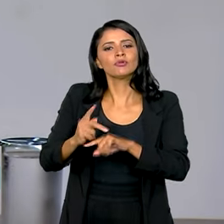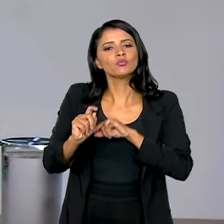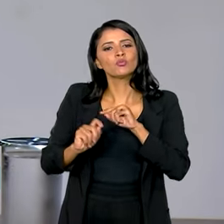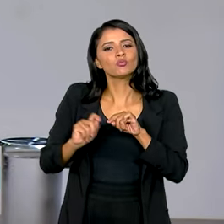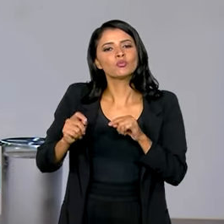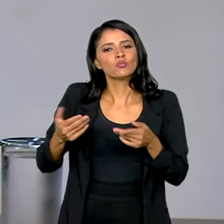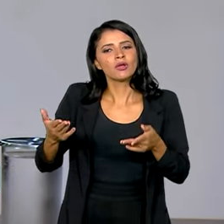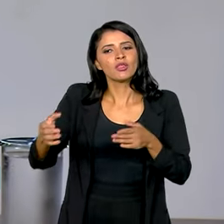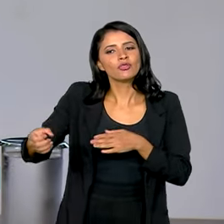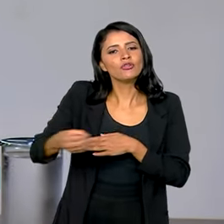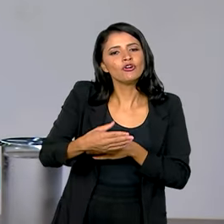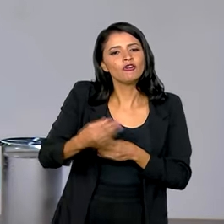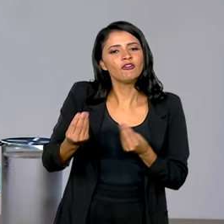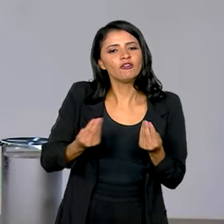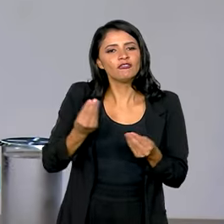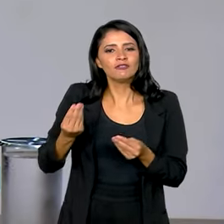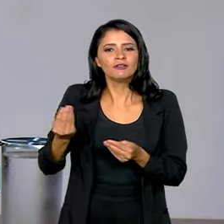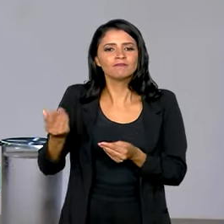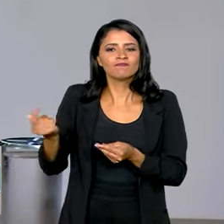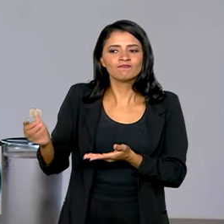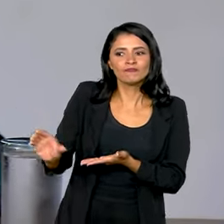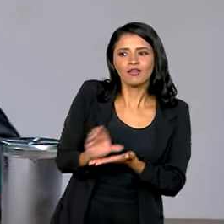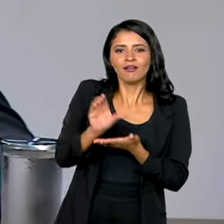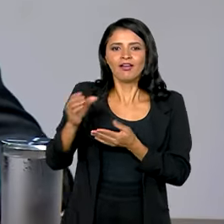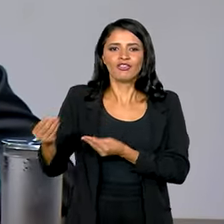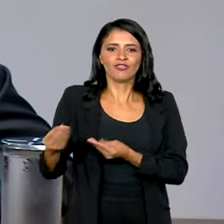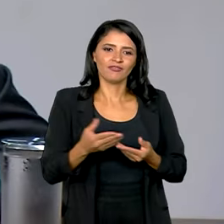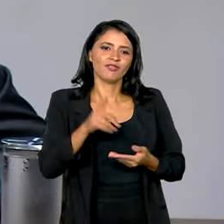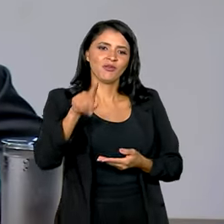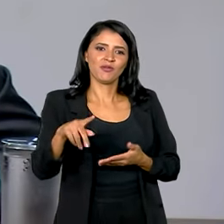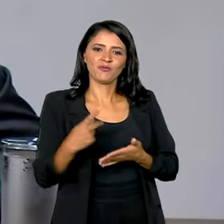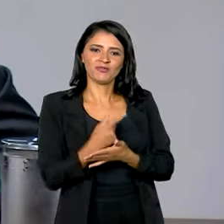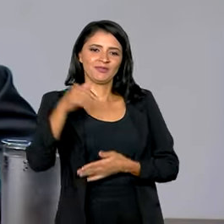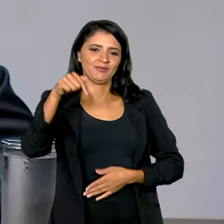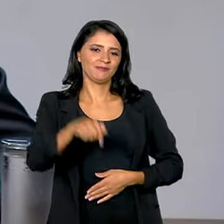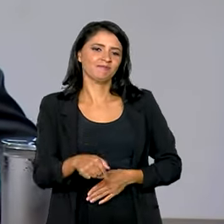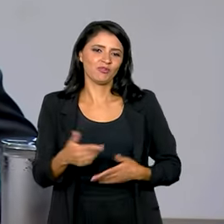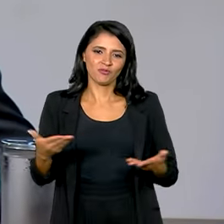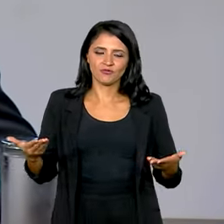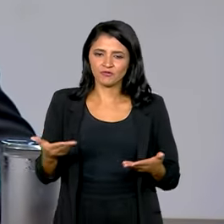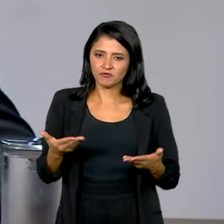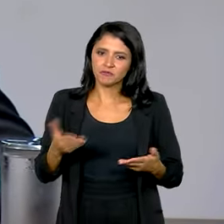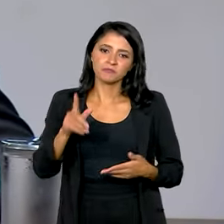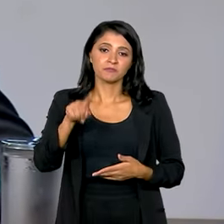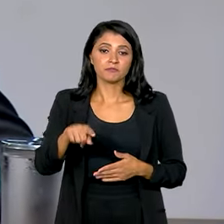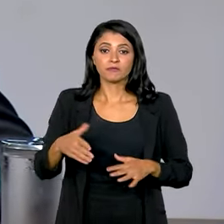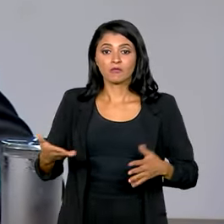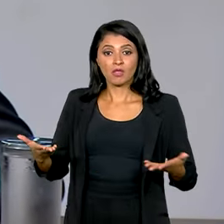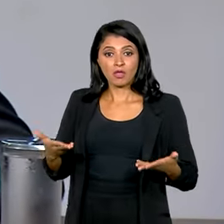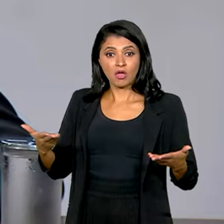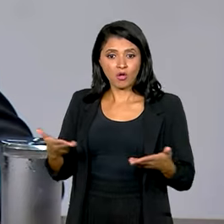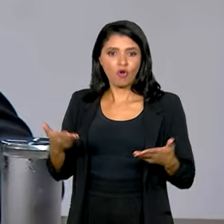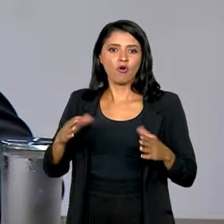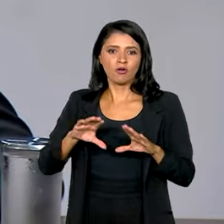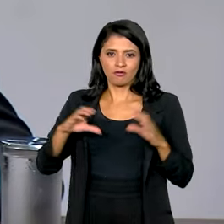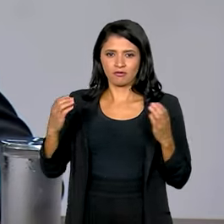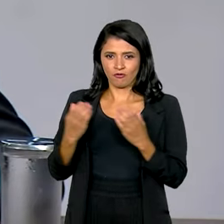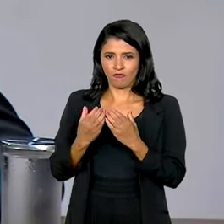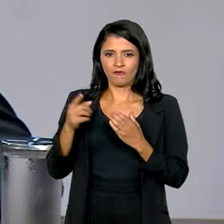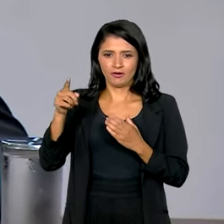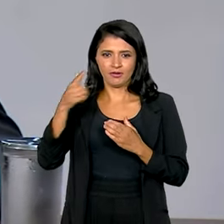novas doações, que é o que está se refletindo aqui. Quer dizer, inclusive agora na conferência